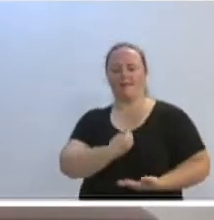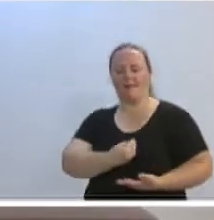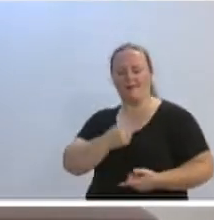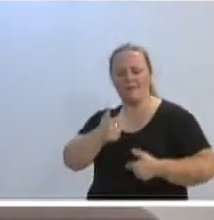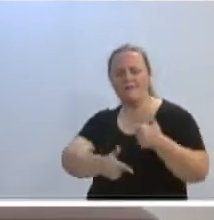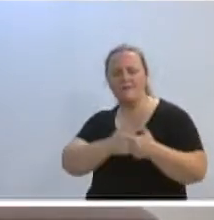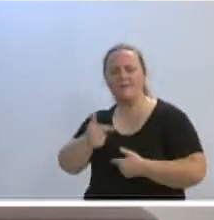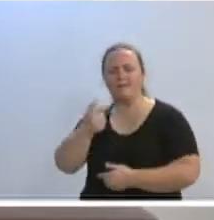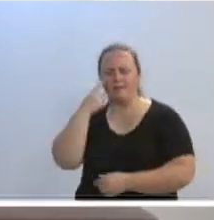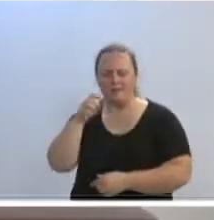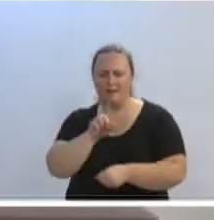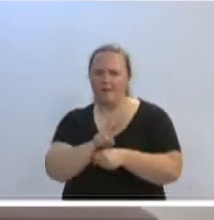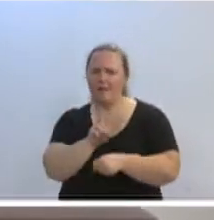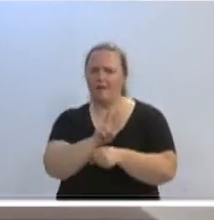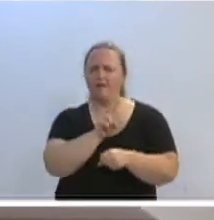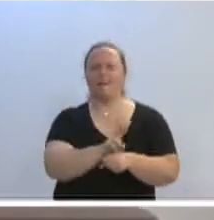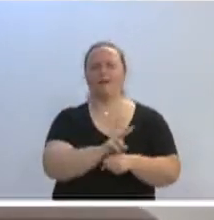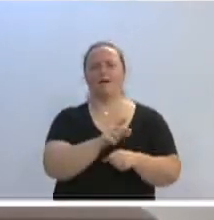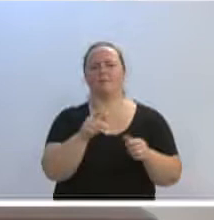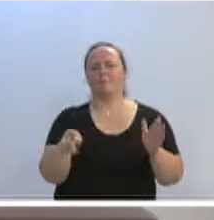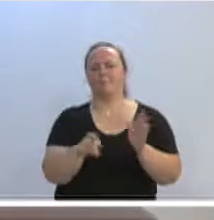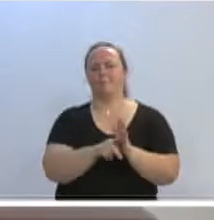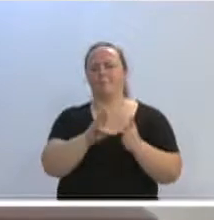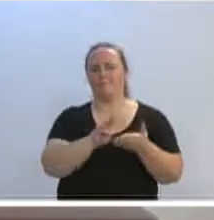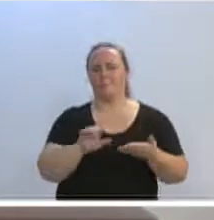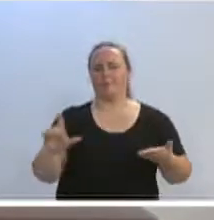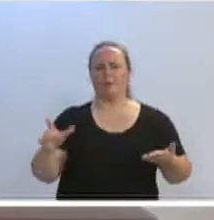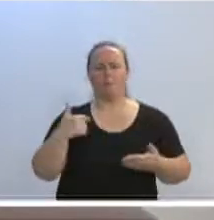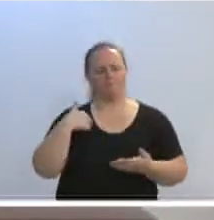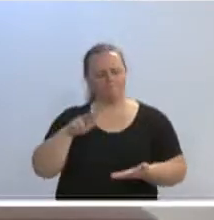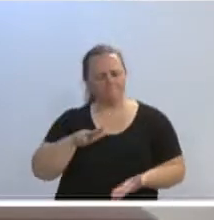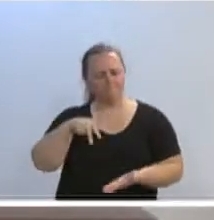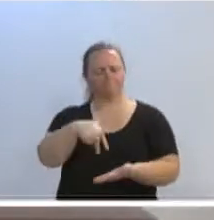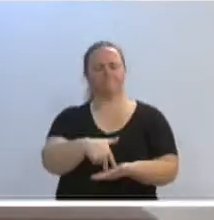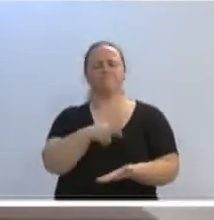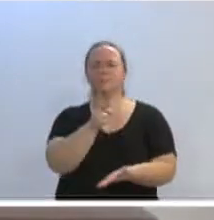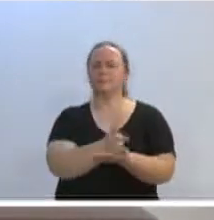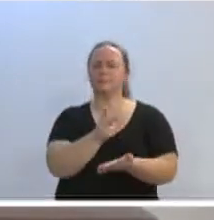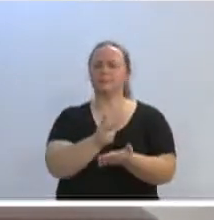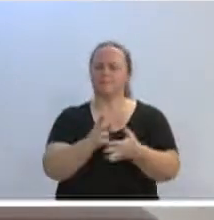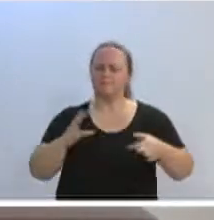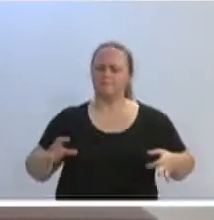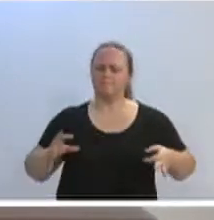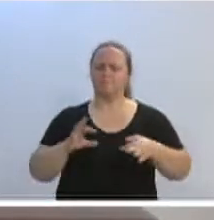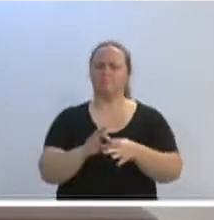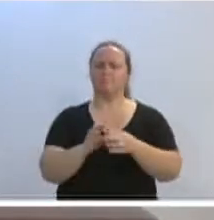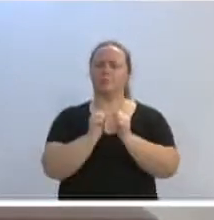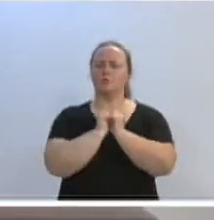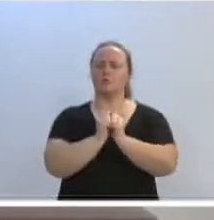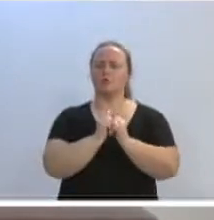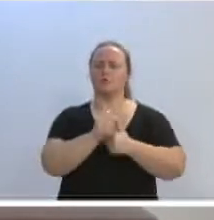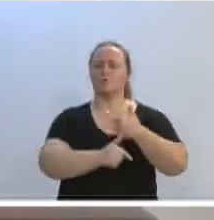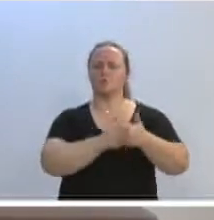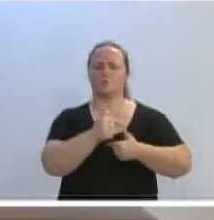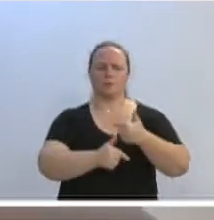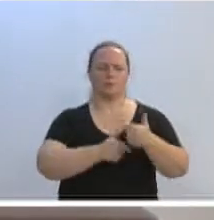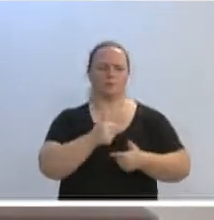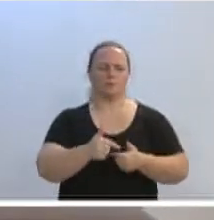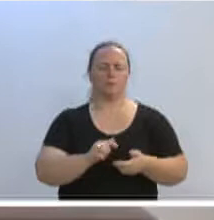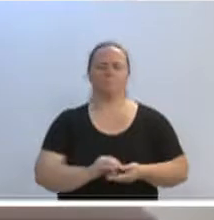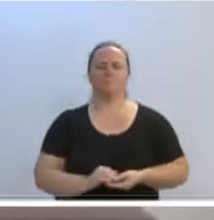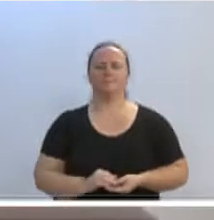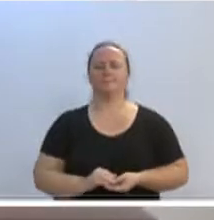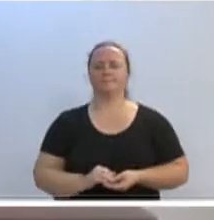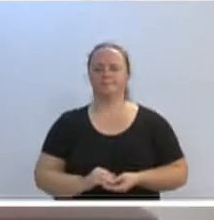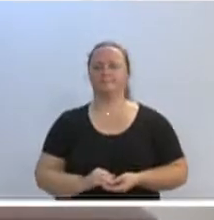também o interesse dos trabalhadores e trabalhadoras da nossa cidade, e este vereador sempre esteve e sempre estará do lado dos trabalhadores. É vergonhoso, se de fato ser